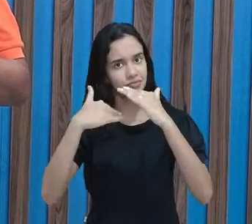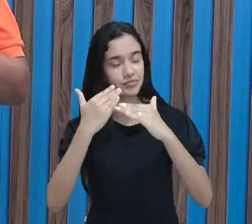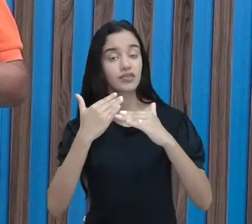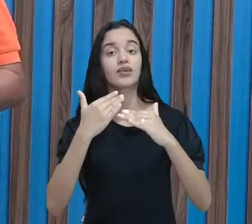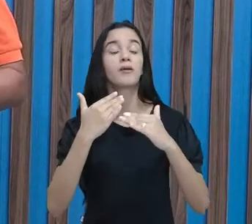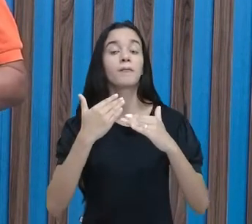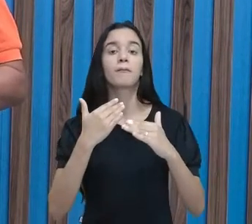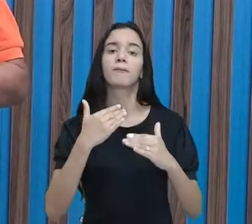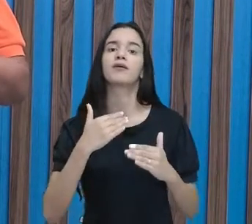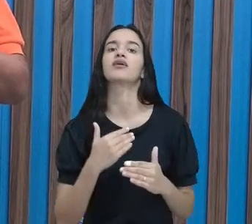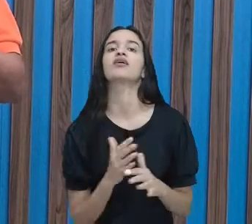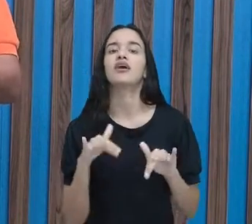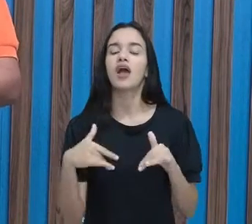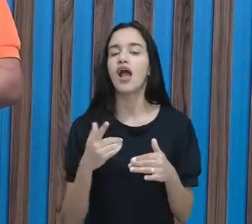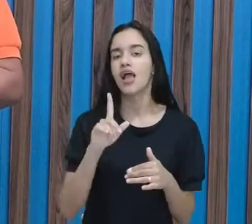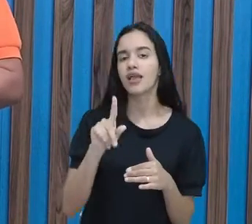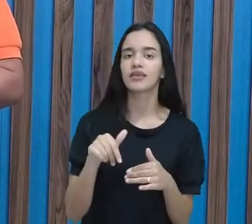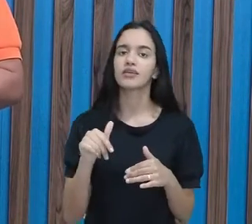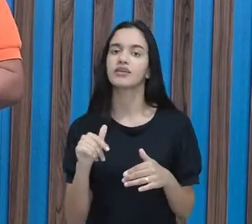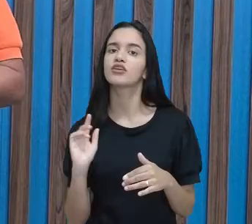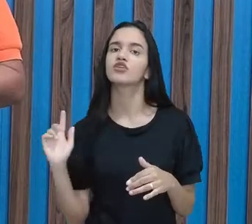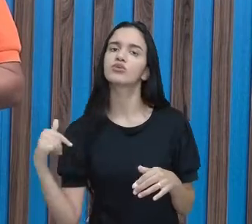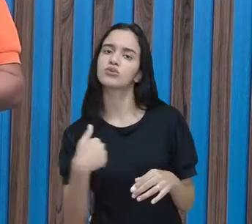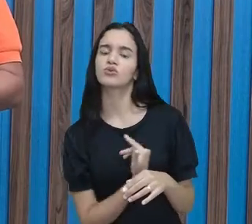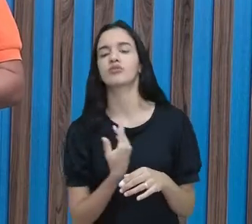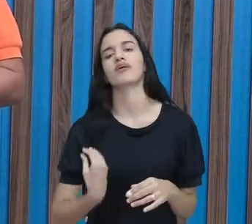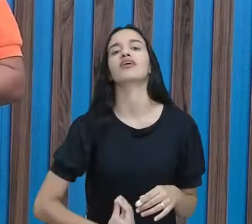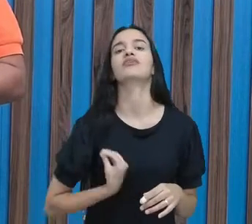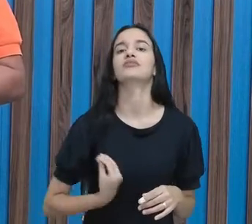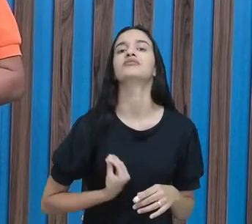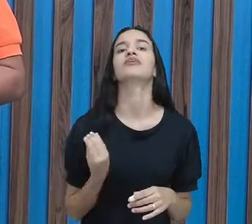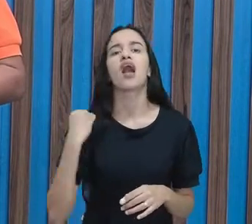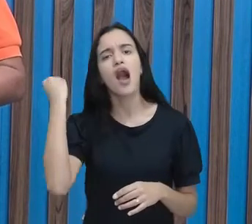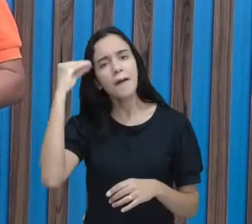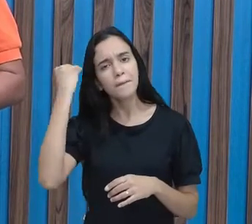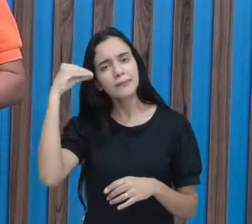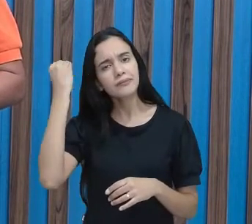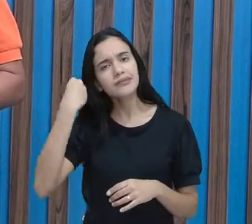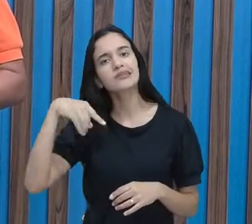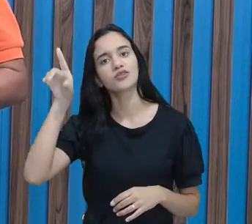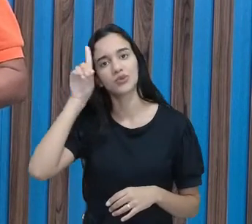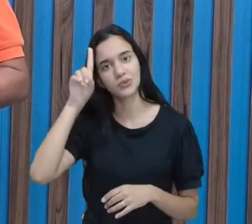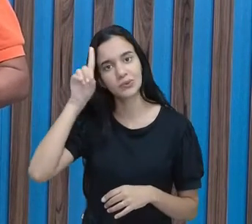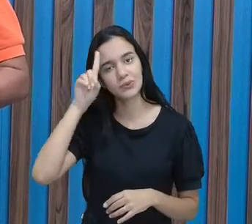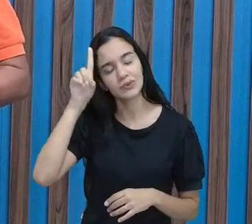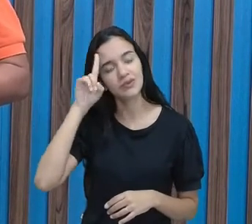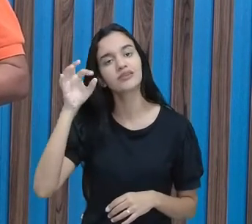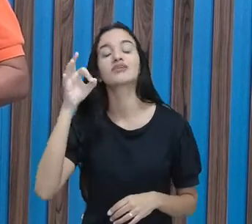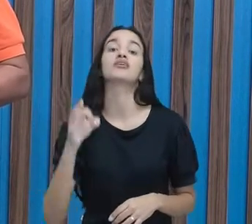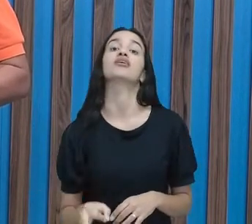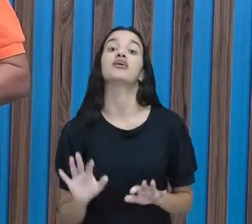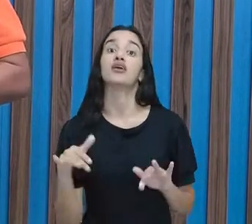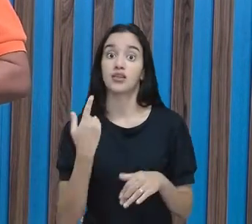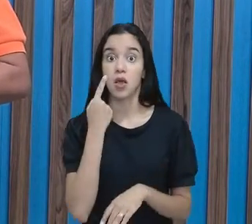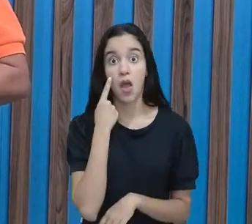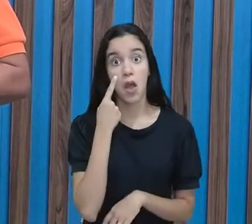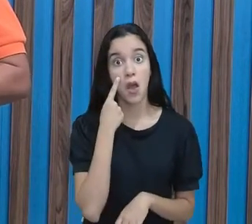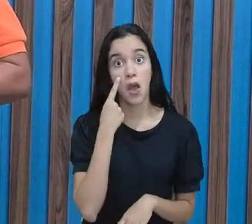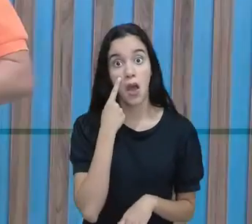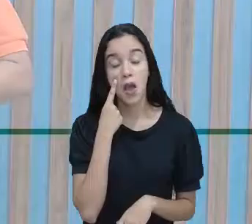fazemos assim, à medida que a gente vai vivendo as experiências do dia a dia. Então, olha,